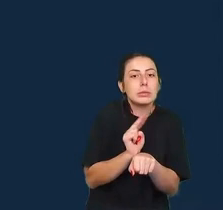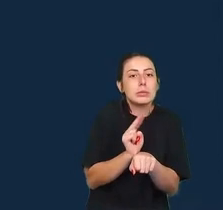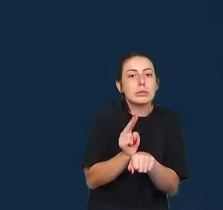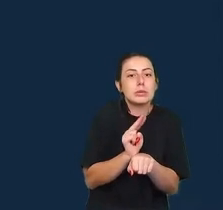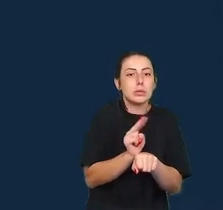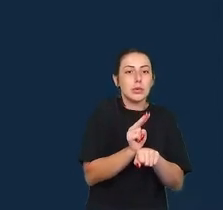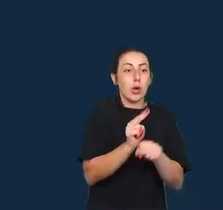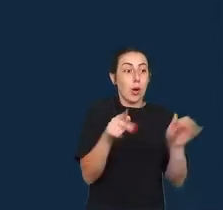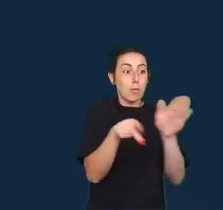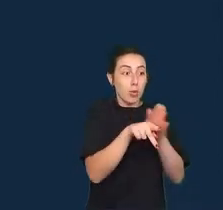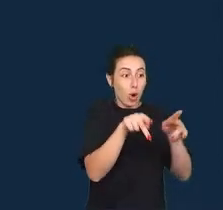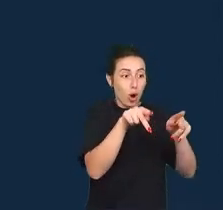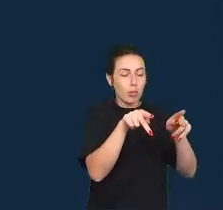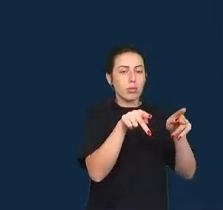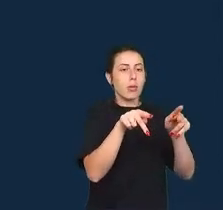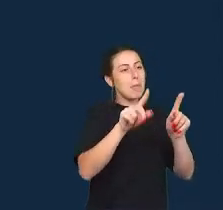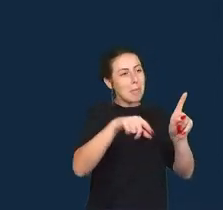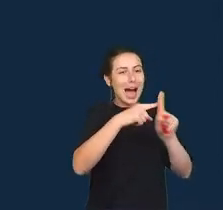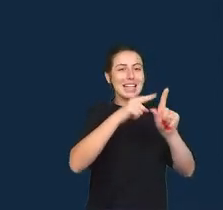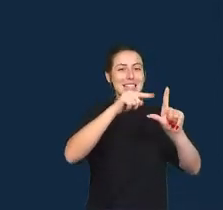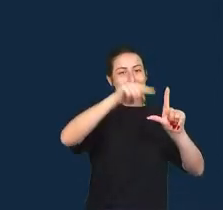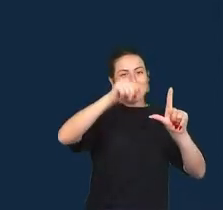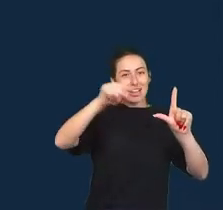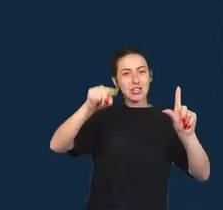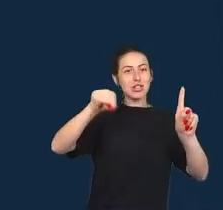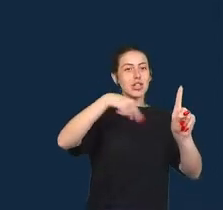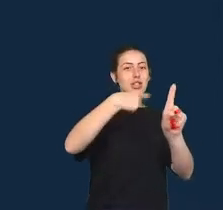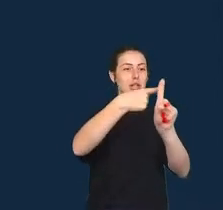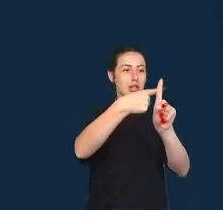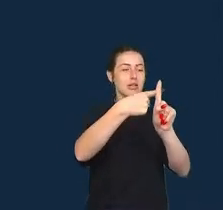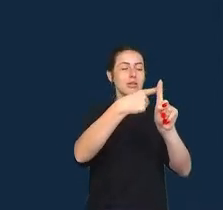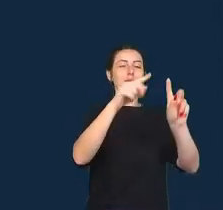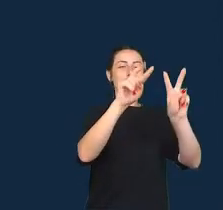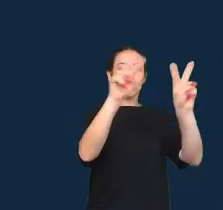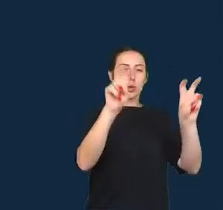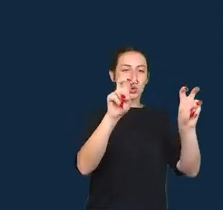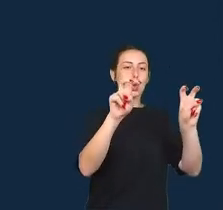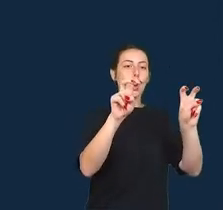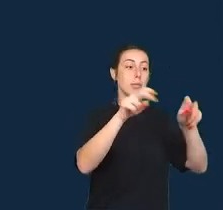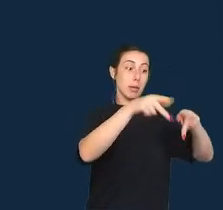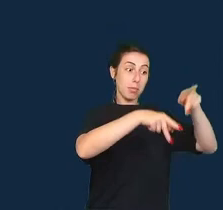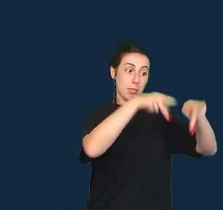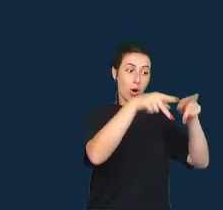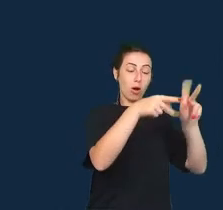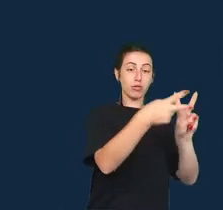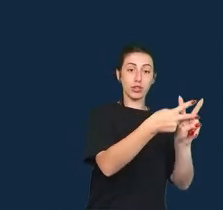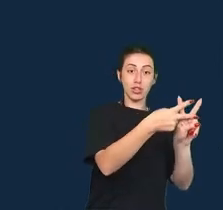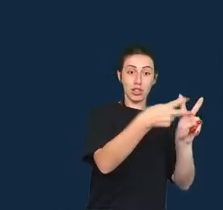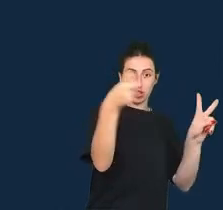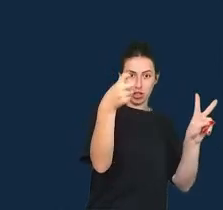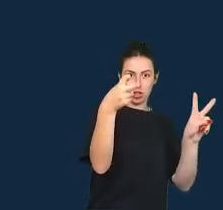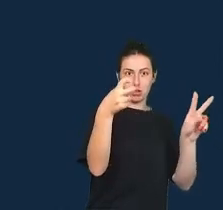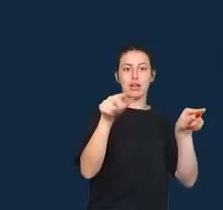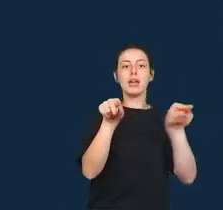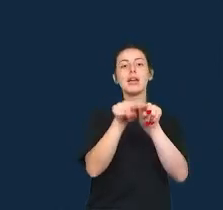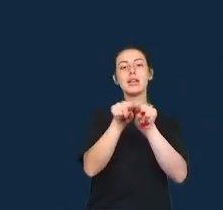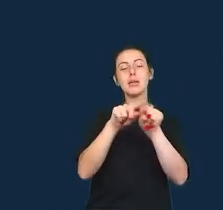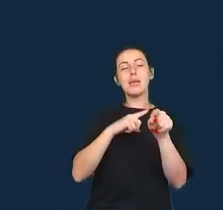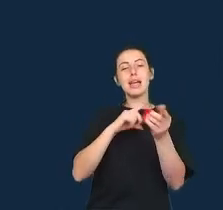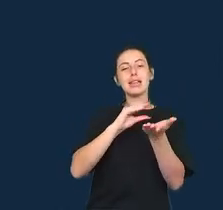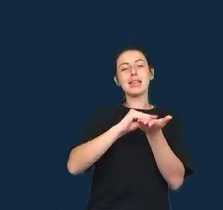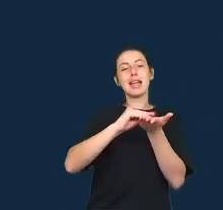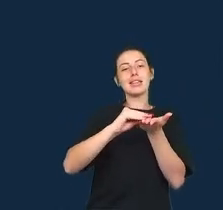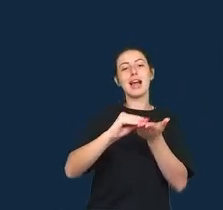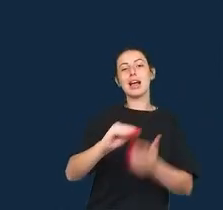indígenas como dados em 5D dados que se concentram na diferença disparidade